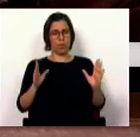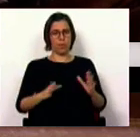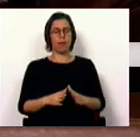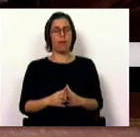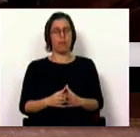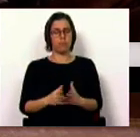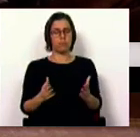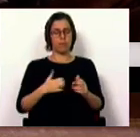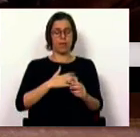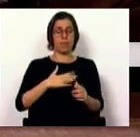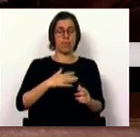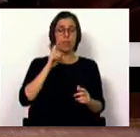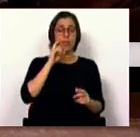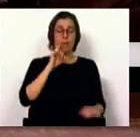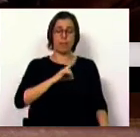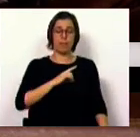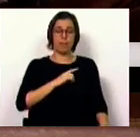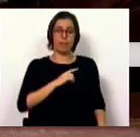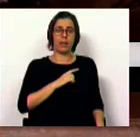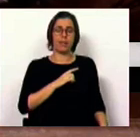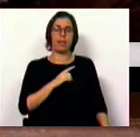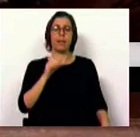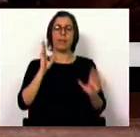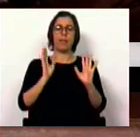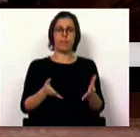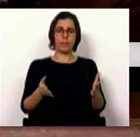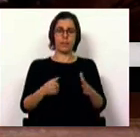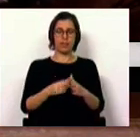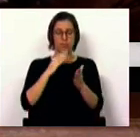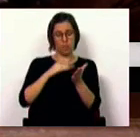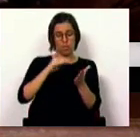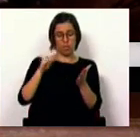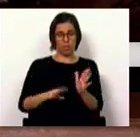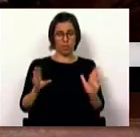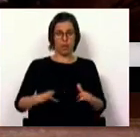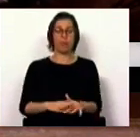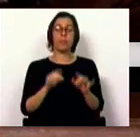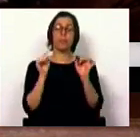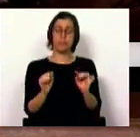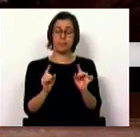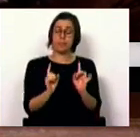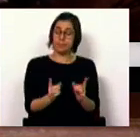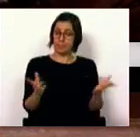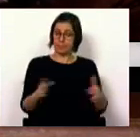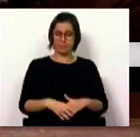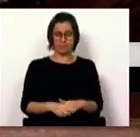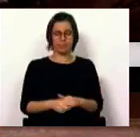empresas de segurança privada tenham de ser contratadas. São